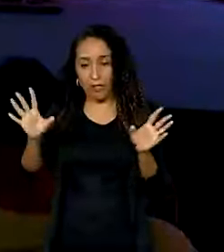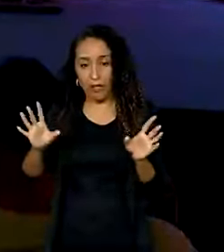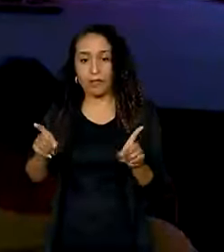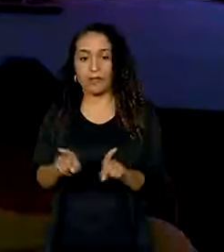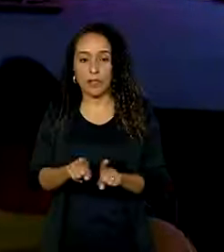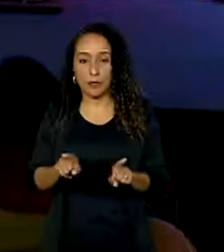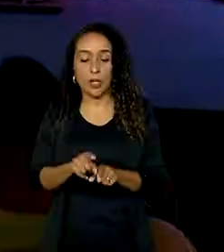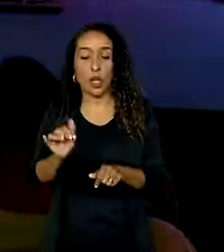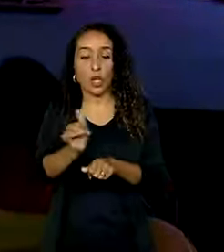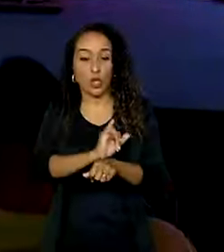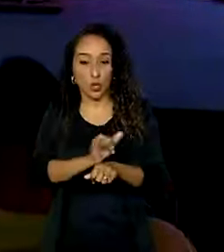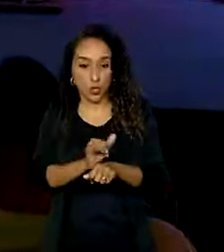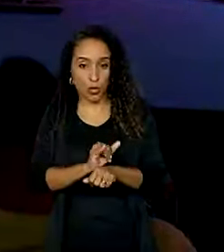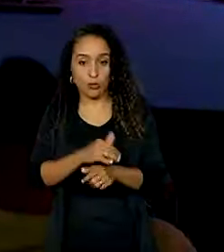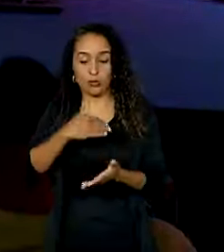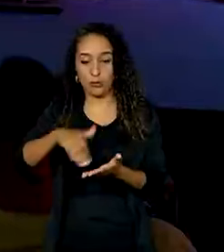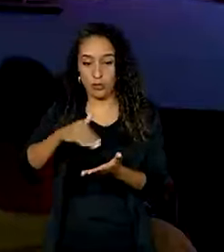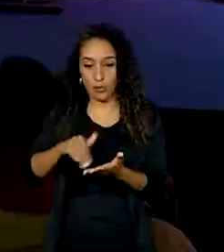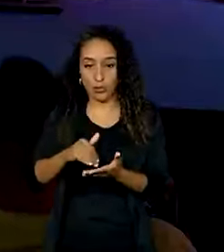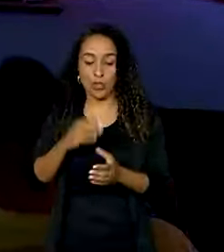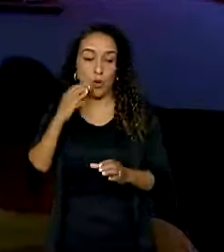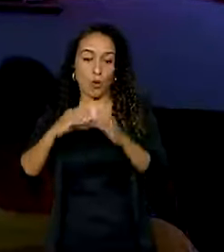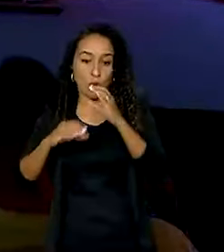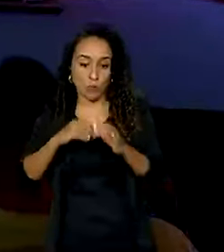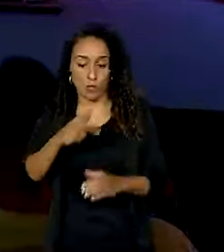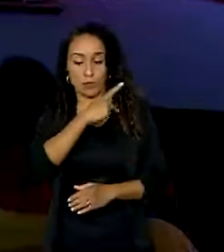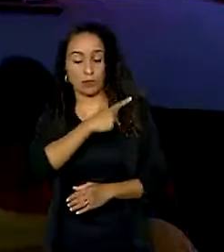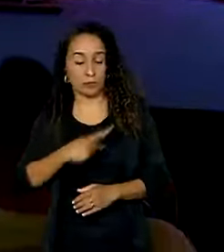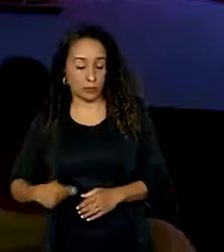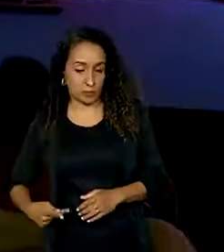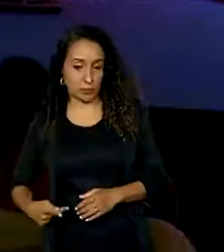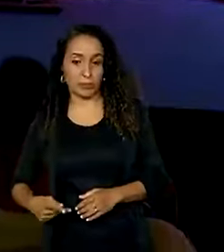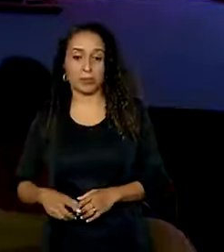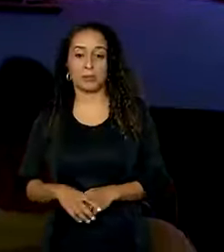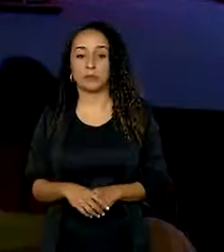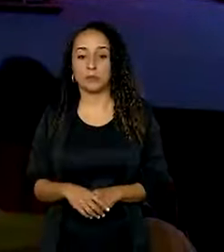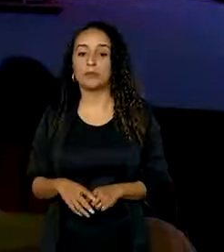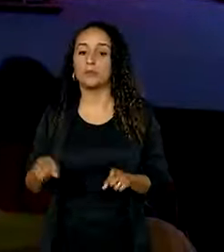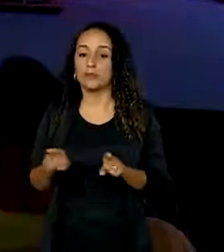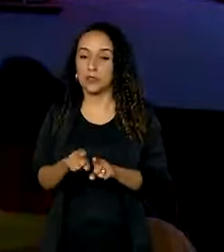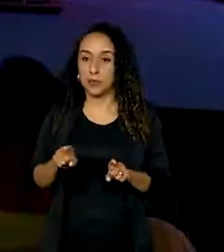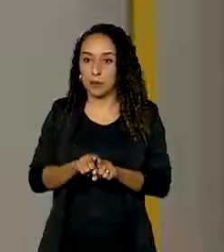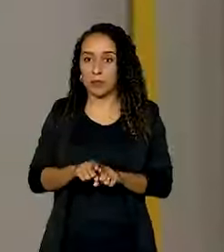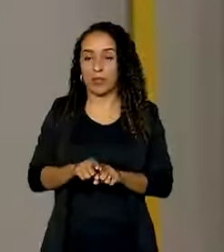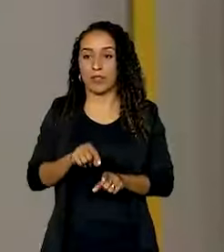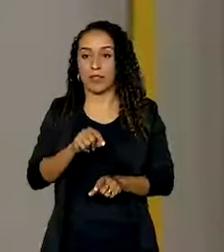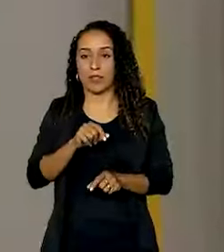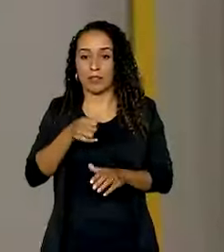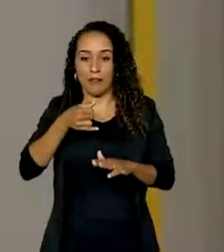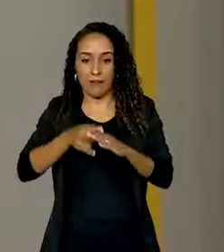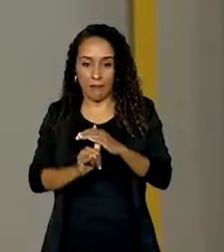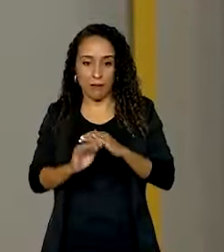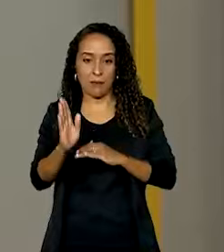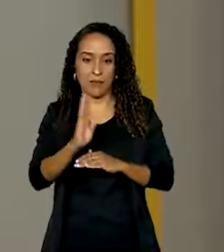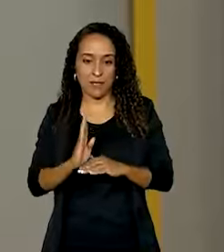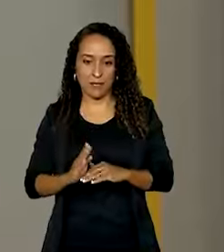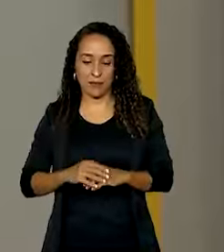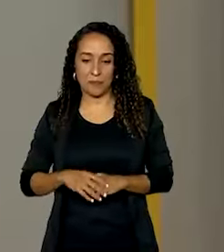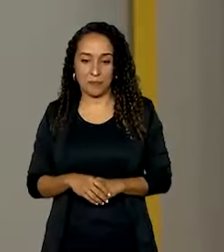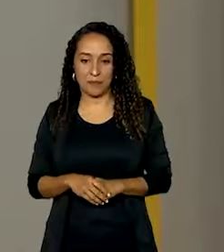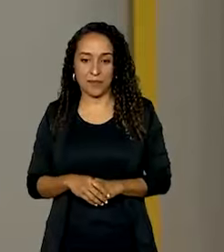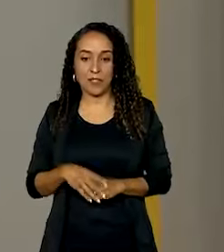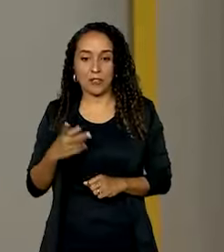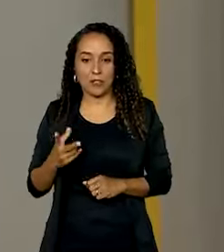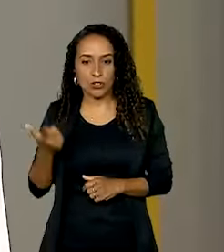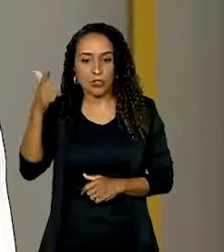canais do YouTube da Secretaria de Comunicação da Presidência da República e da EBC. E só para reforçar o que a